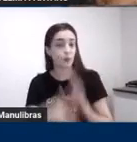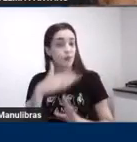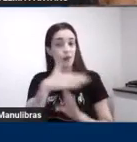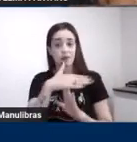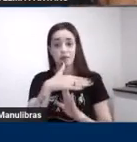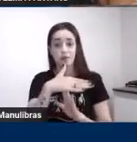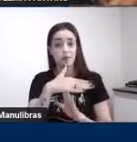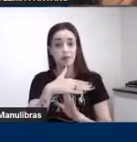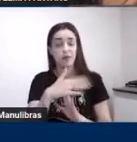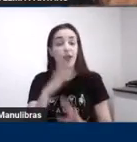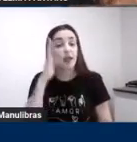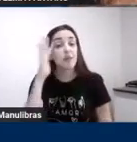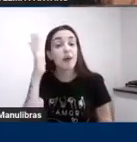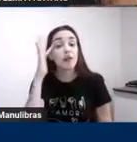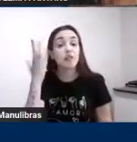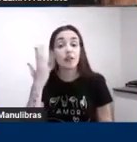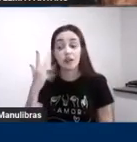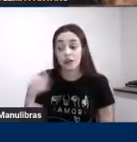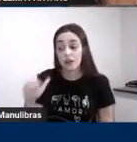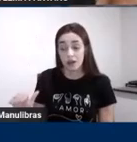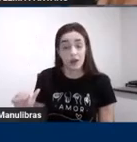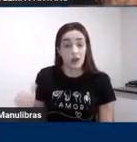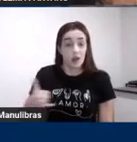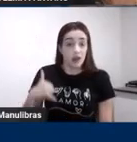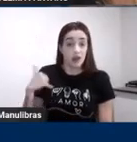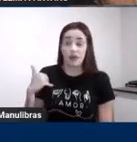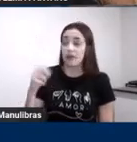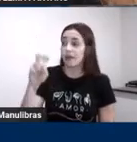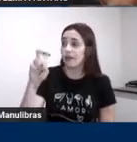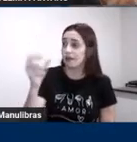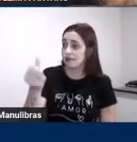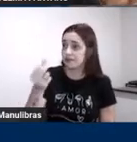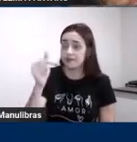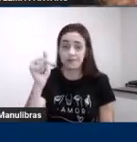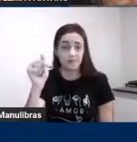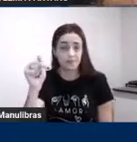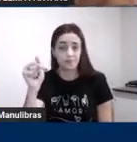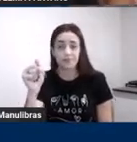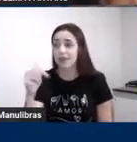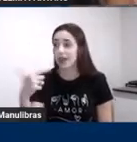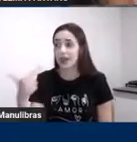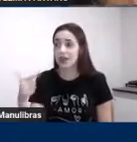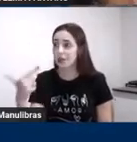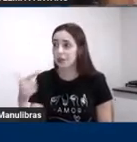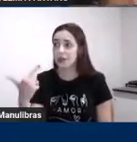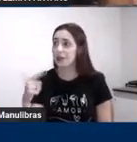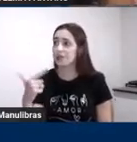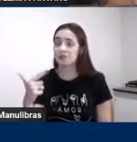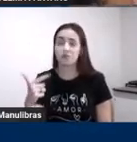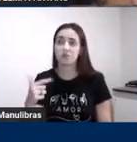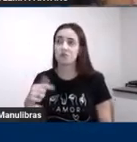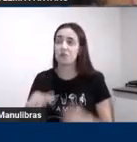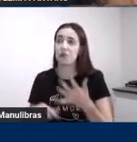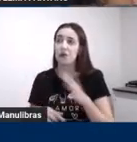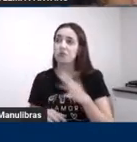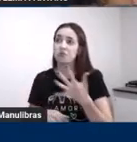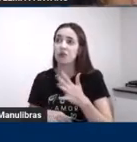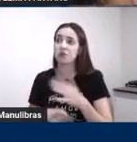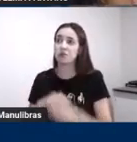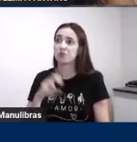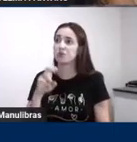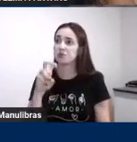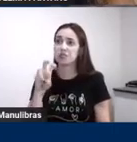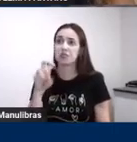Uma criança por volta dos cinco, seis, sete anos ela não vai ter mais do que cinco seis minutos de foco atencional